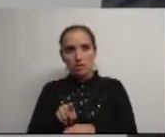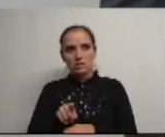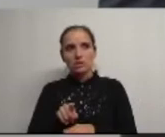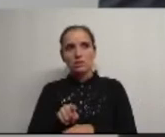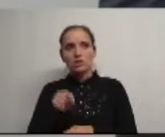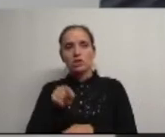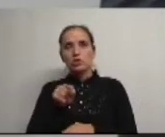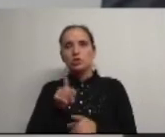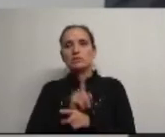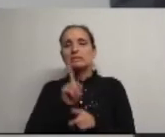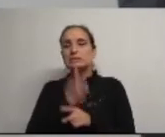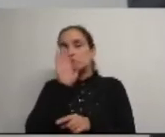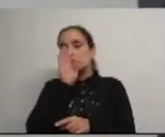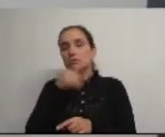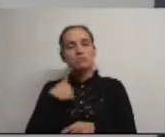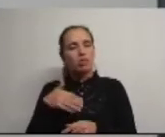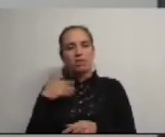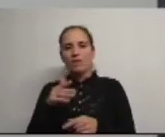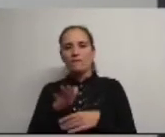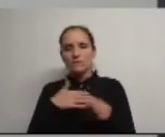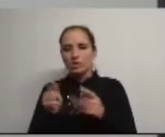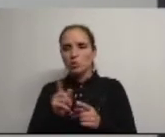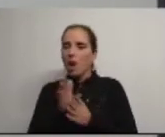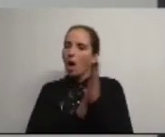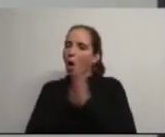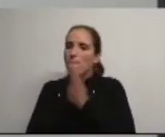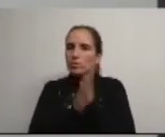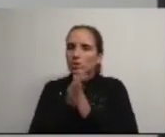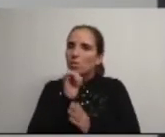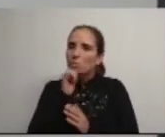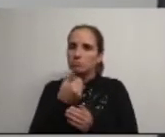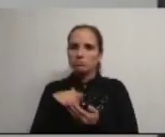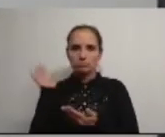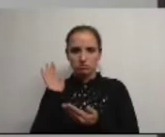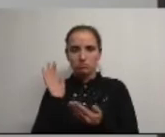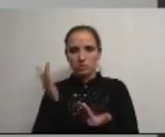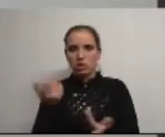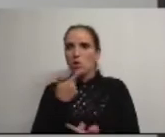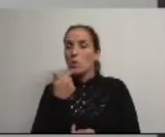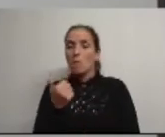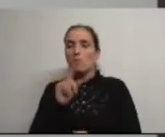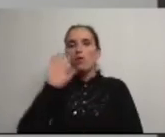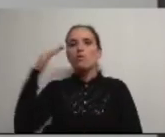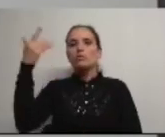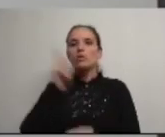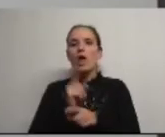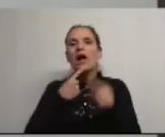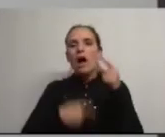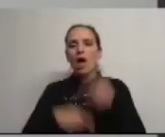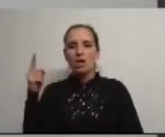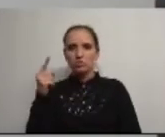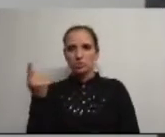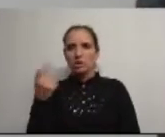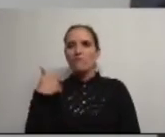isto, se não o fizermos, penso que será uma oportunidade perdida. E não nos poderemos queixar daquilo